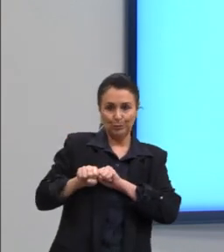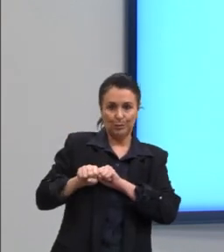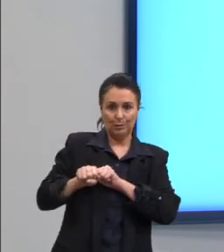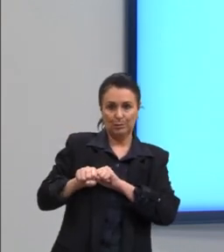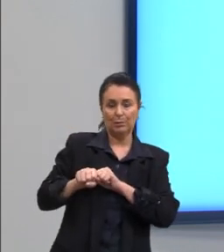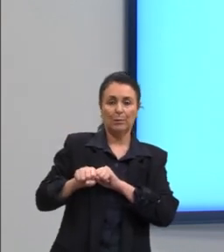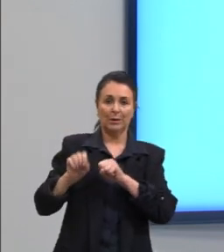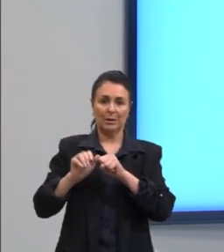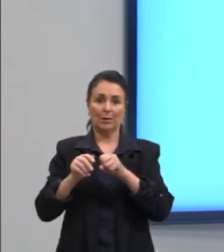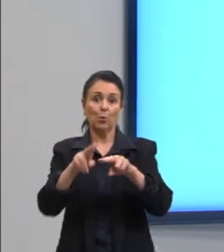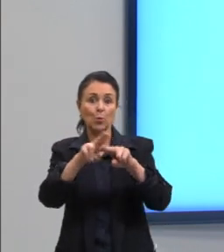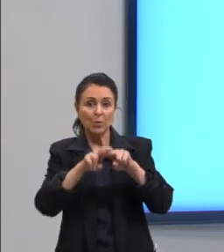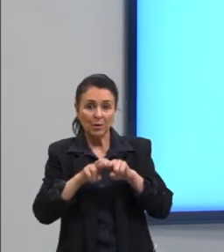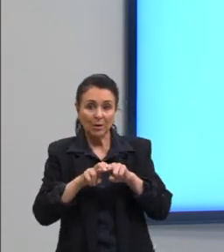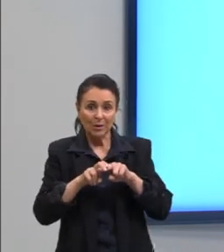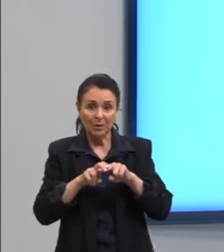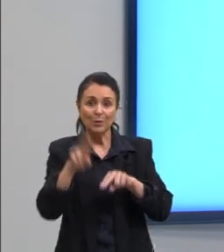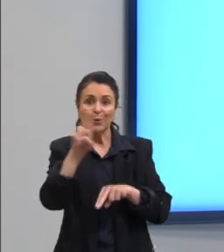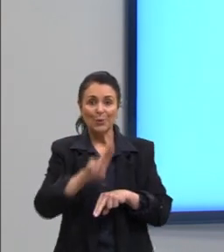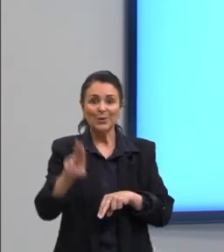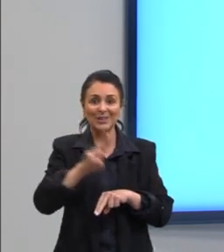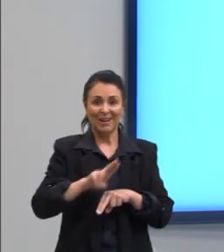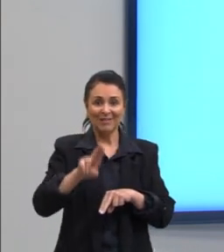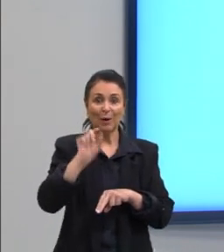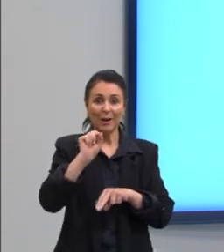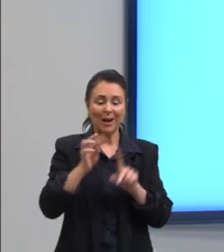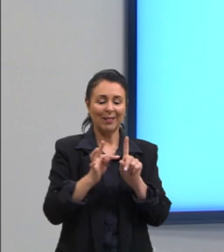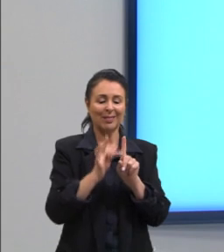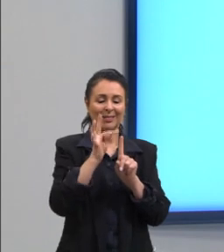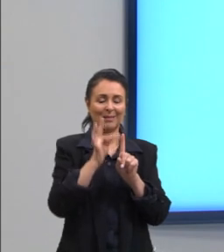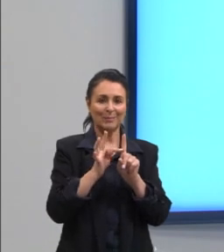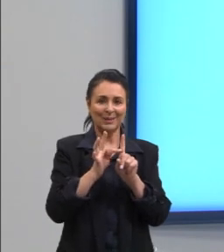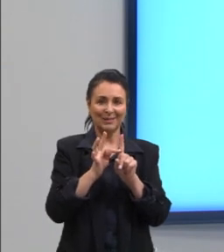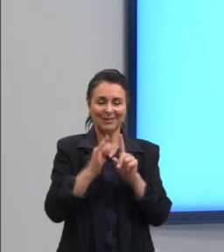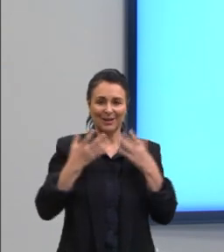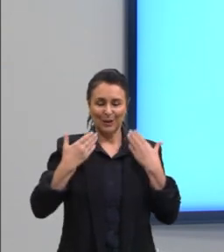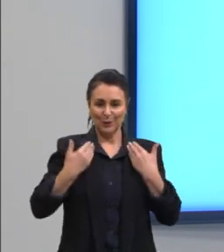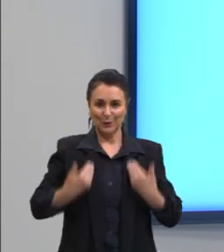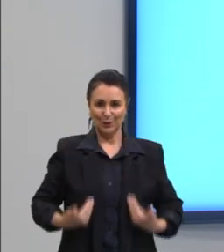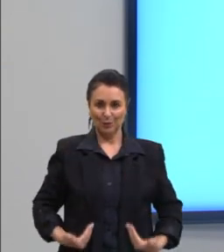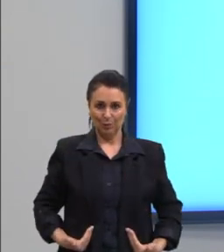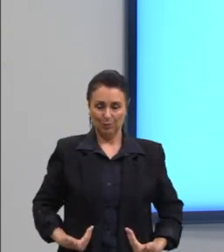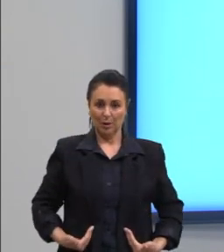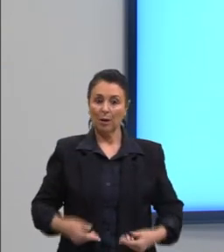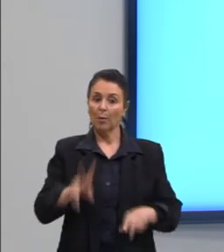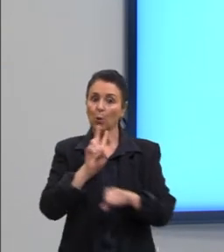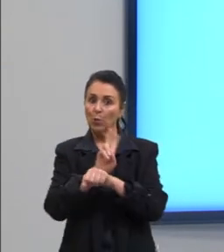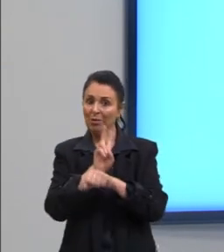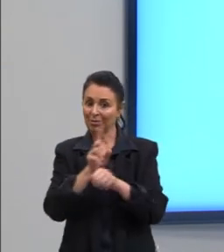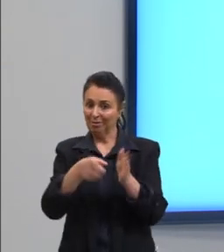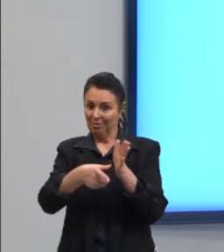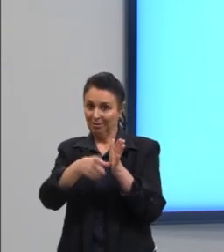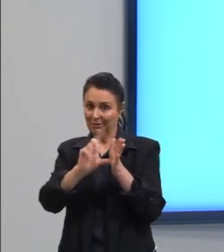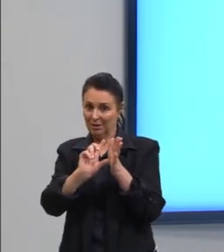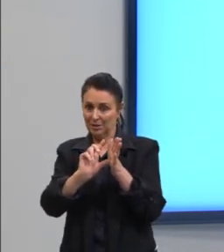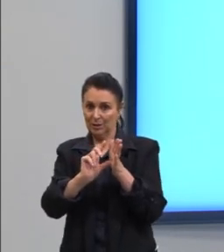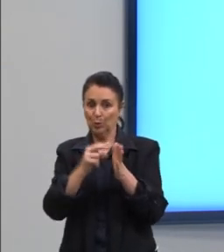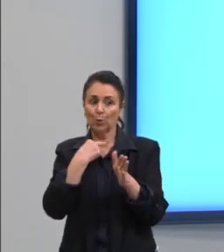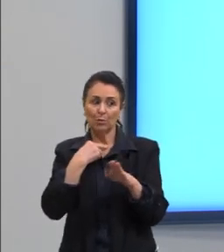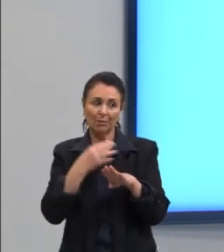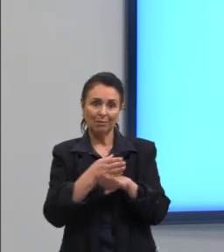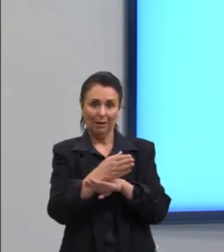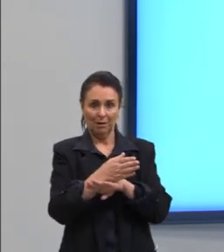da temperatura corporal então isso é uma uma questão de prevenção uma ideia preventiva